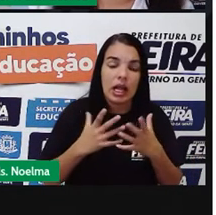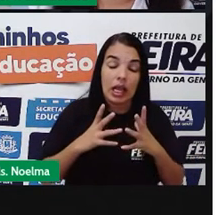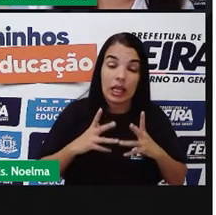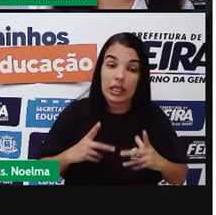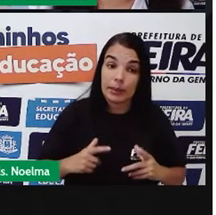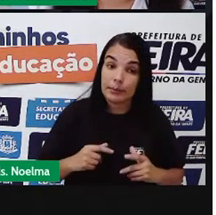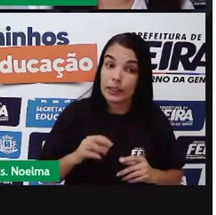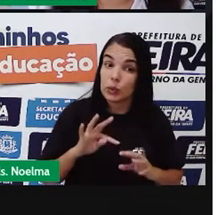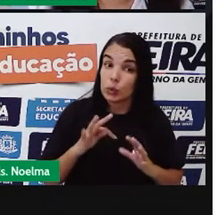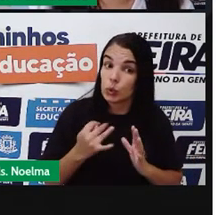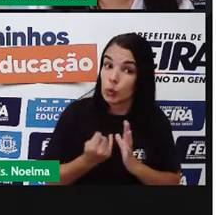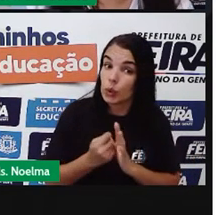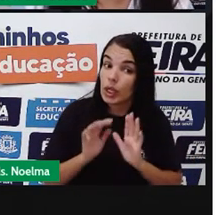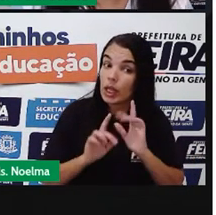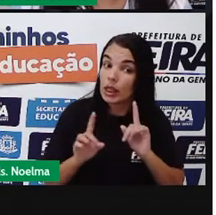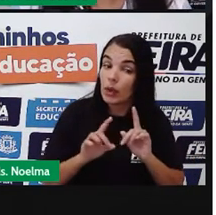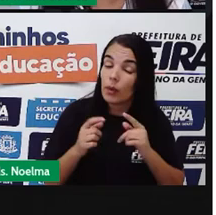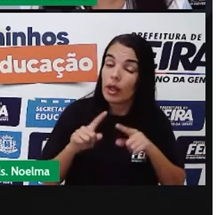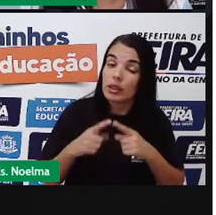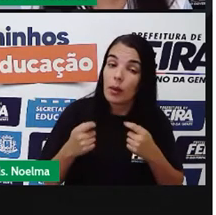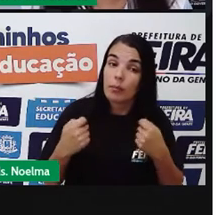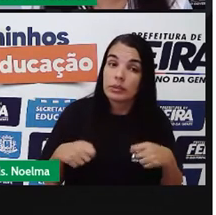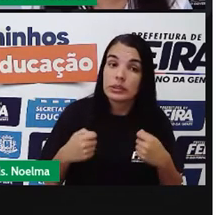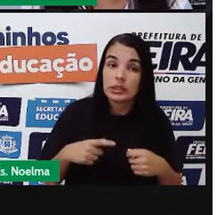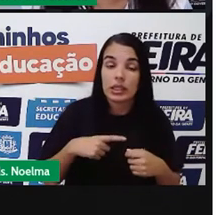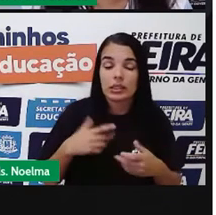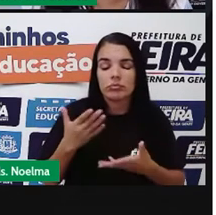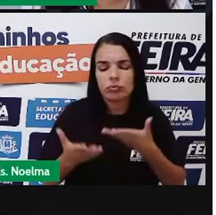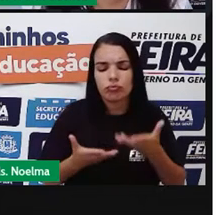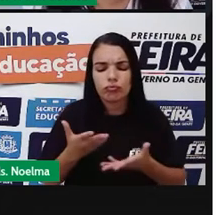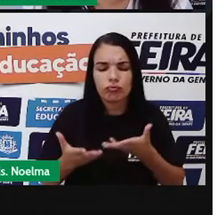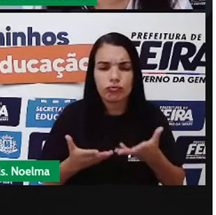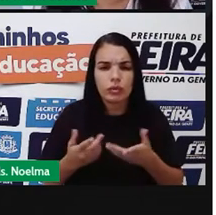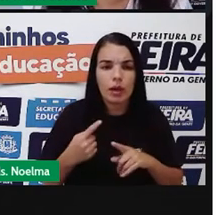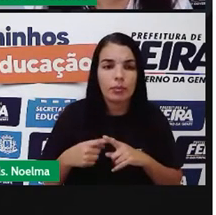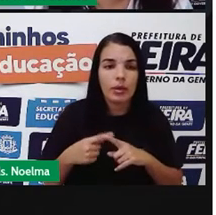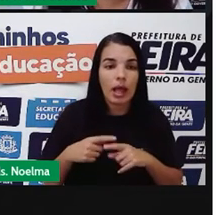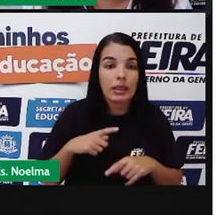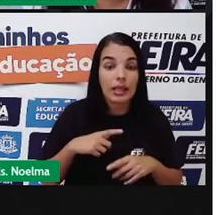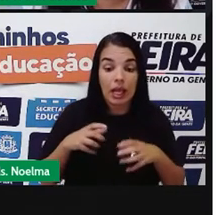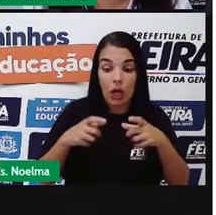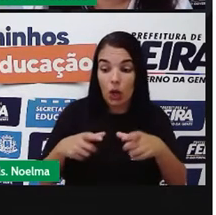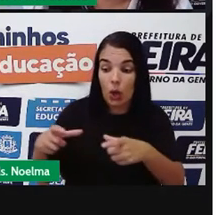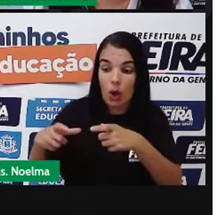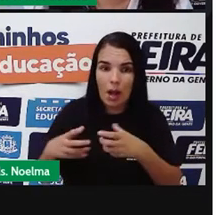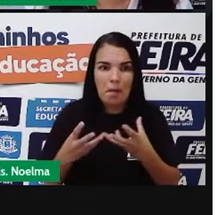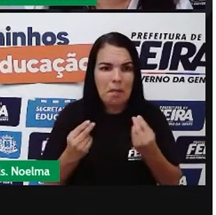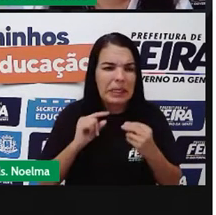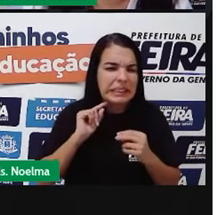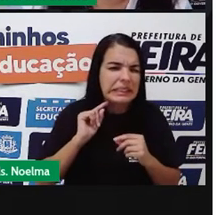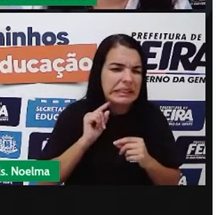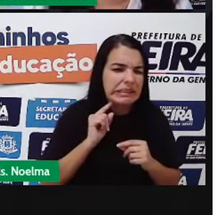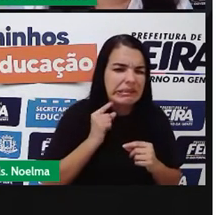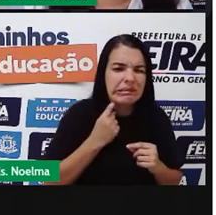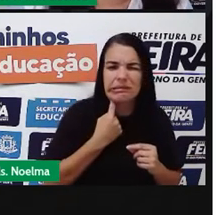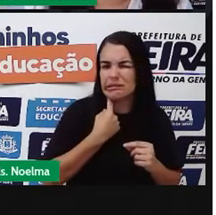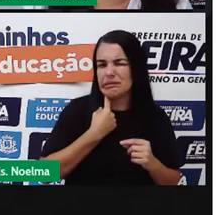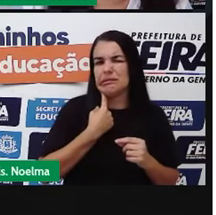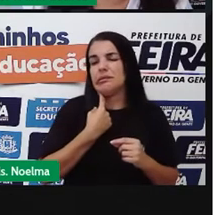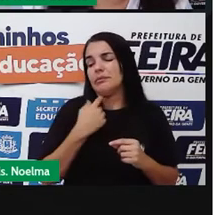propícia aí para a gente beber. Porque tem locais que a poluição é tão grande, tão grande